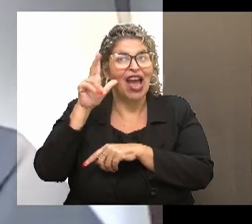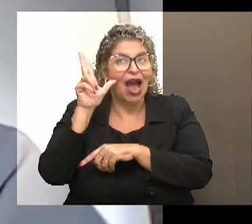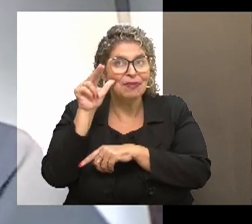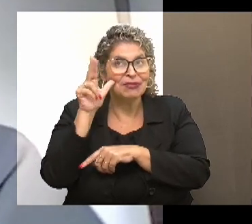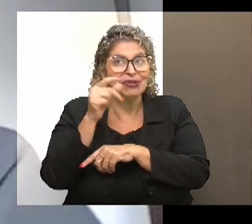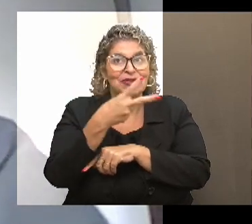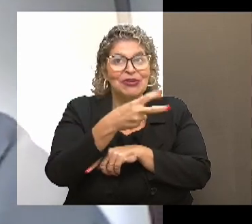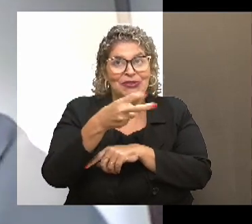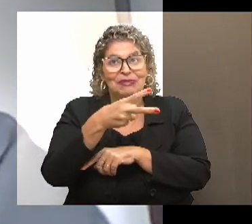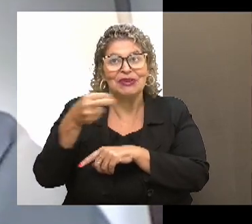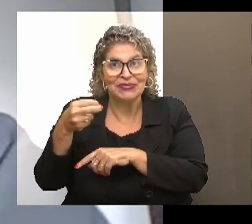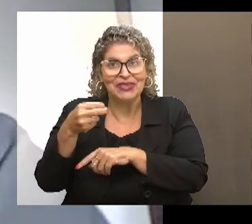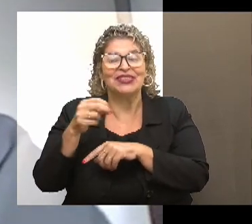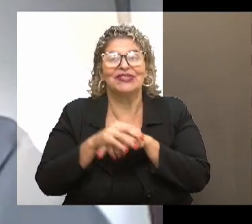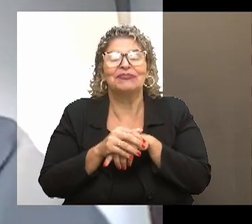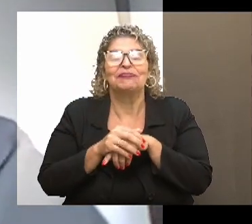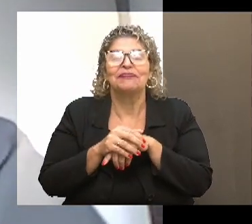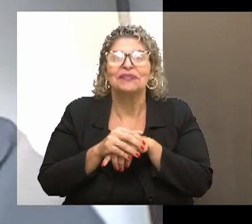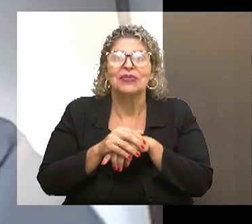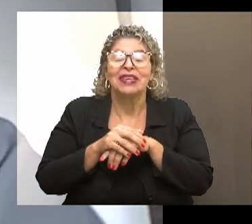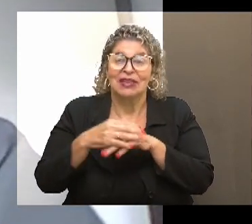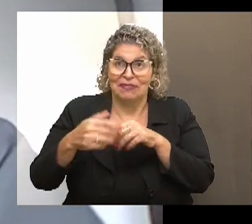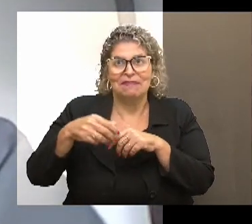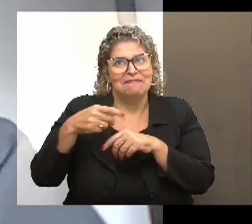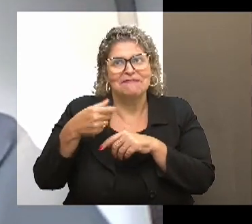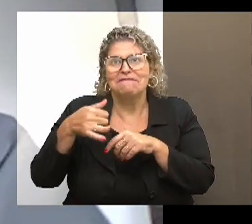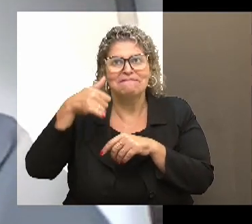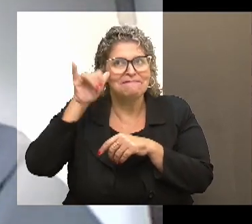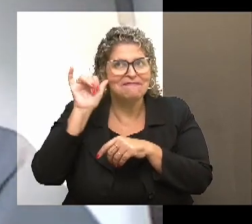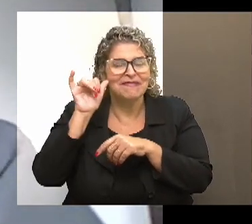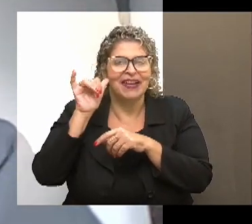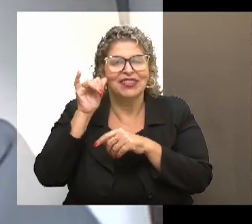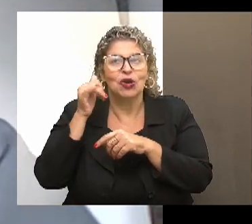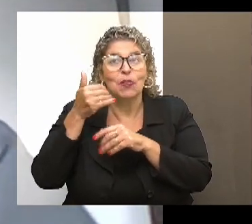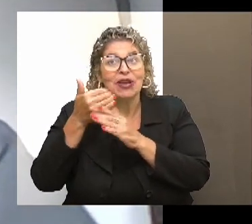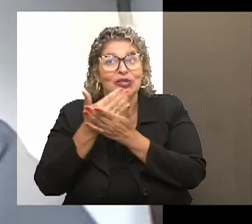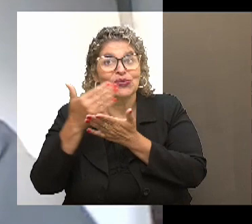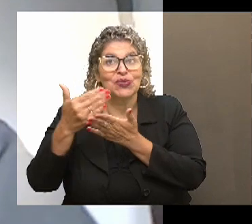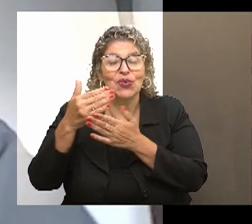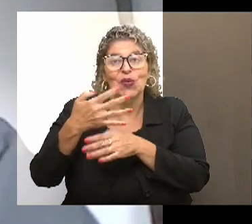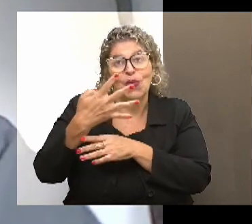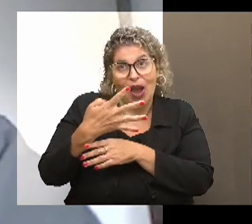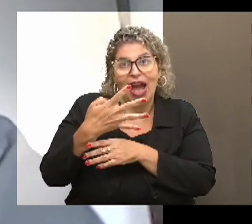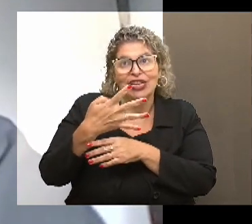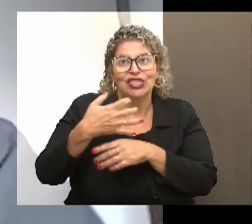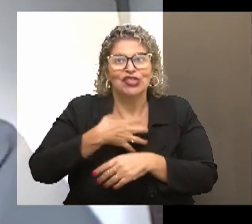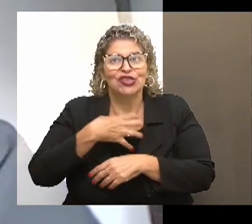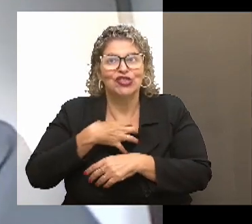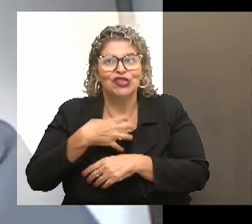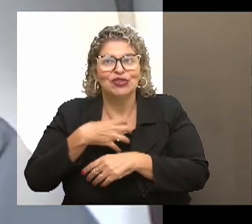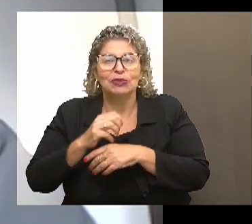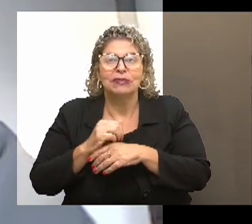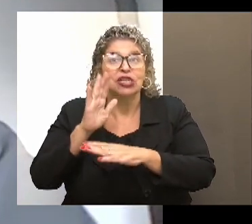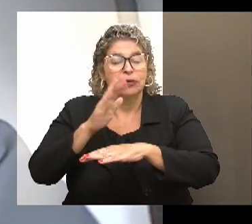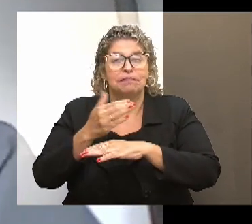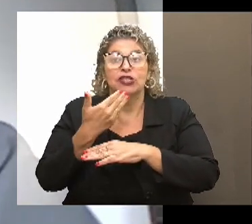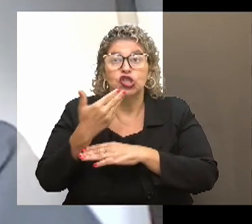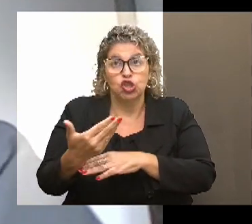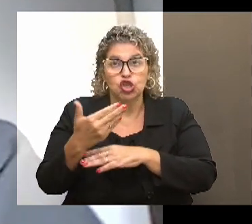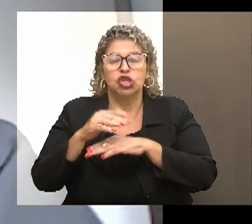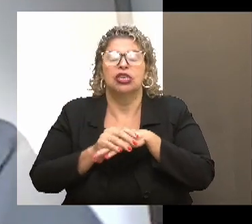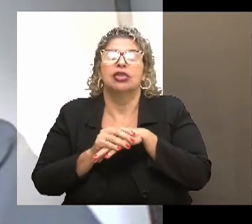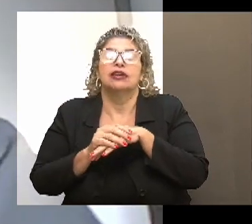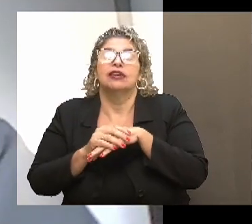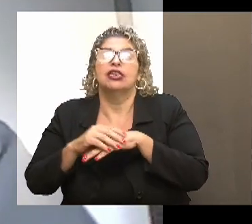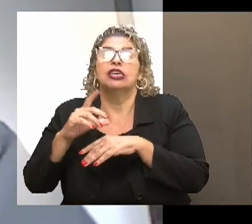mentira, era muito verdade. E a partir de então, dei quatro formas das pessoas poderem ajudar. Doando dinheiro, que a gente sempre faz uma prestação de